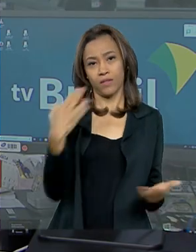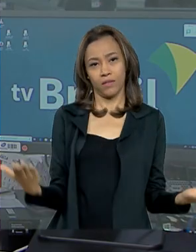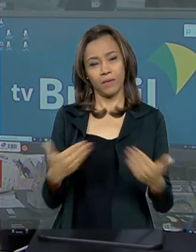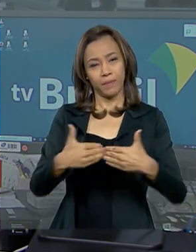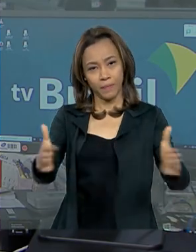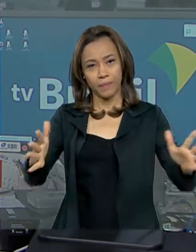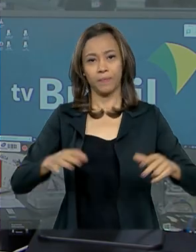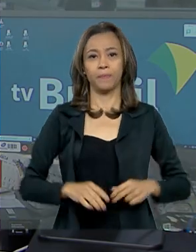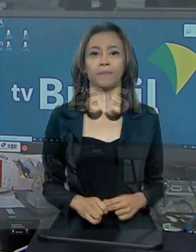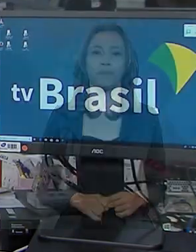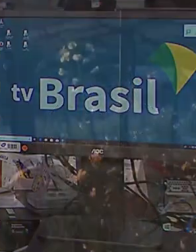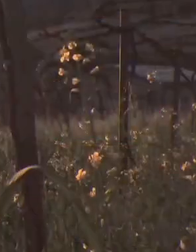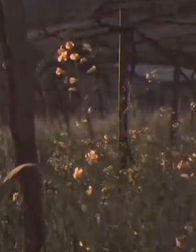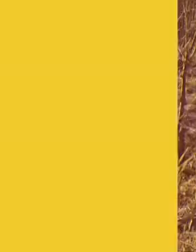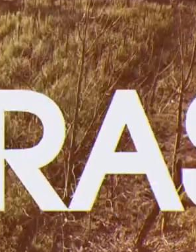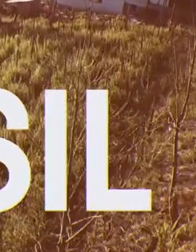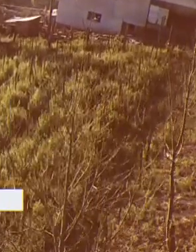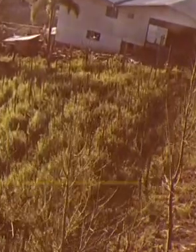já está no ar.